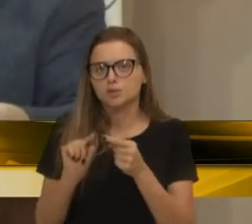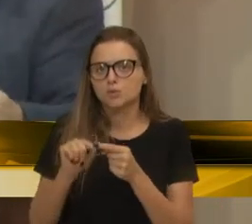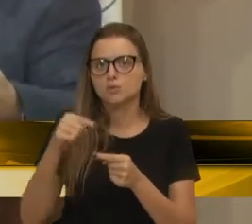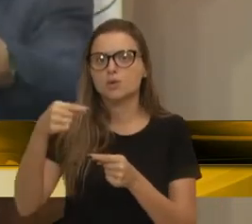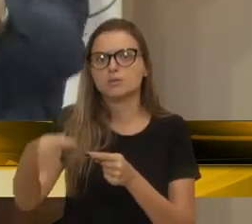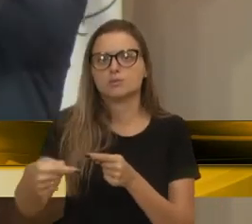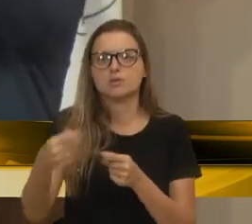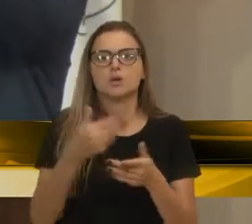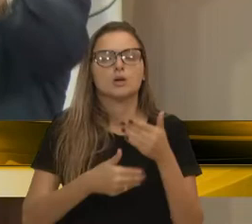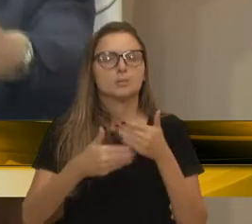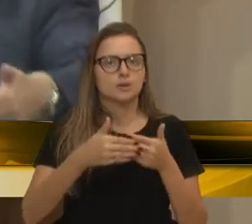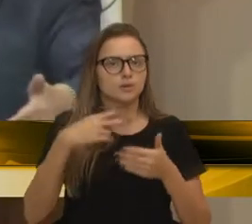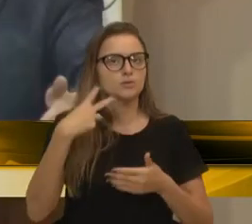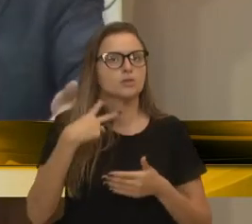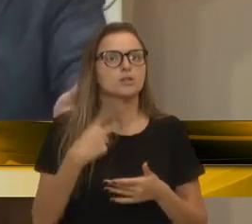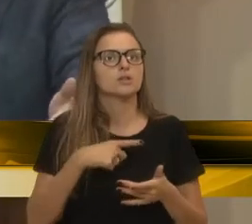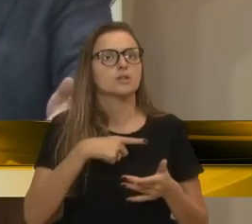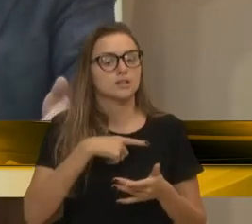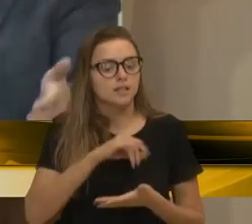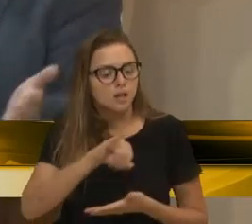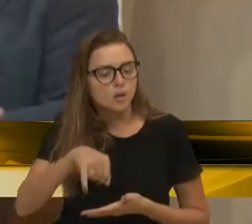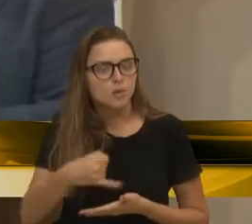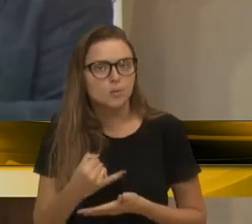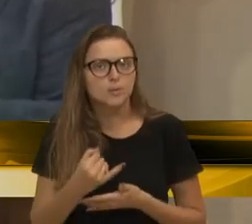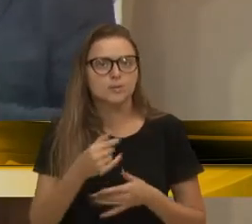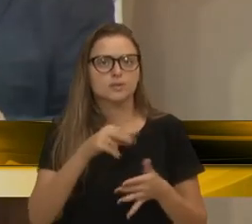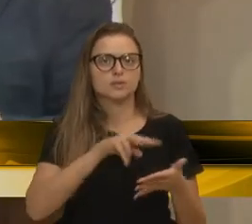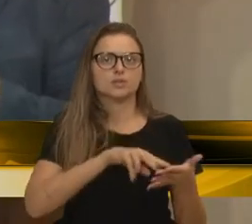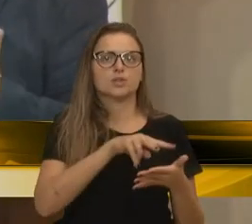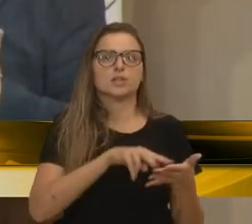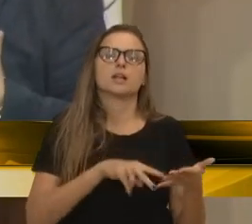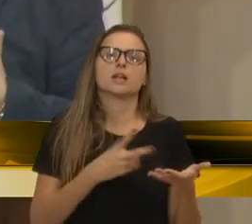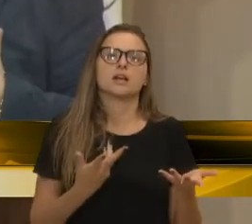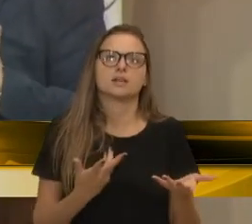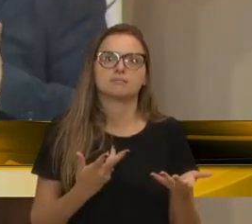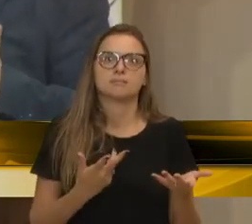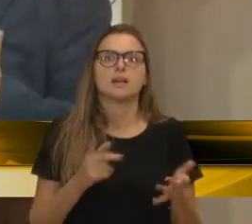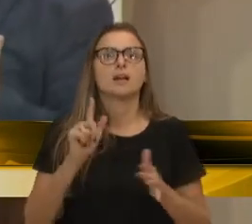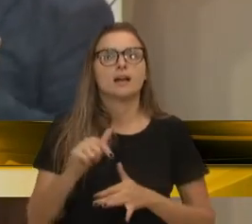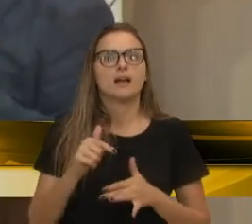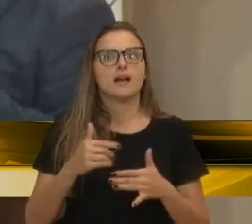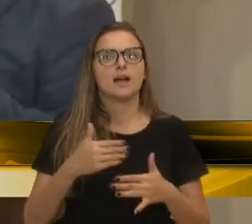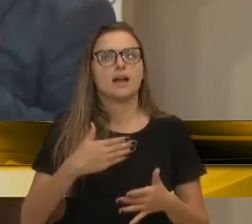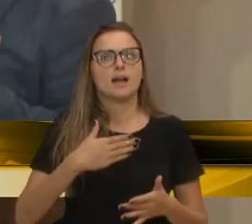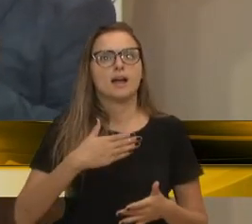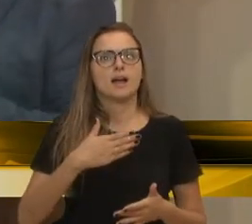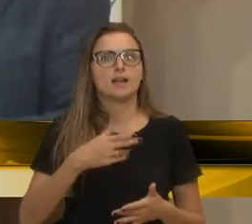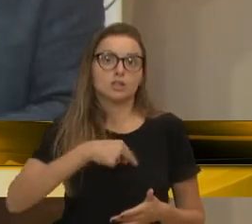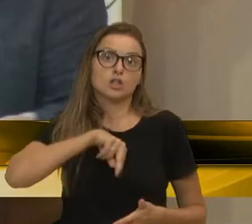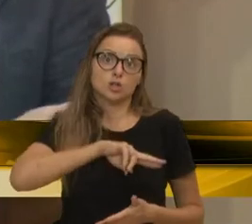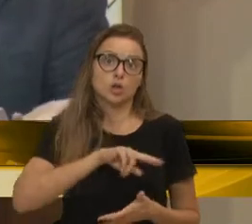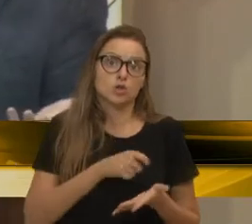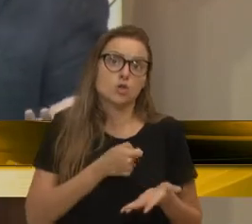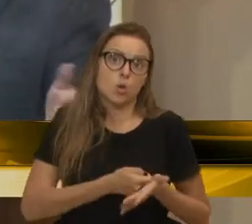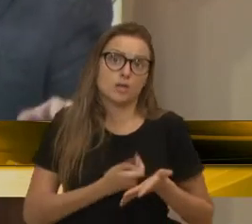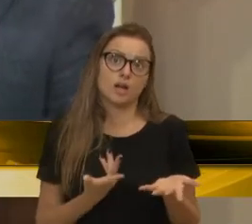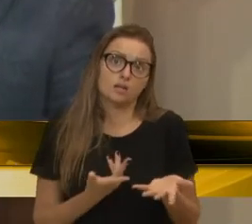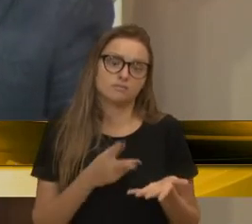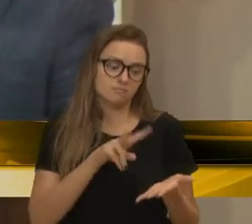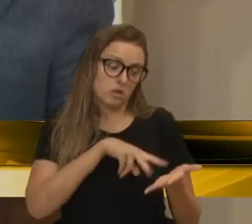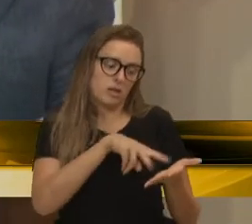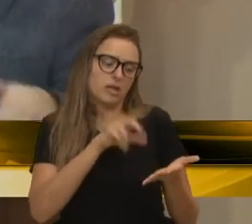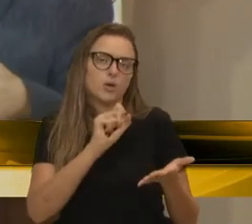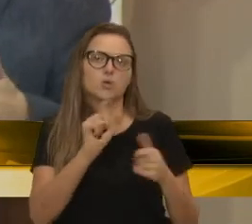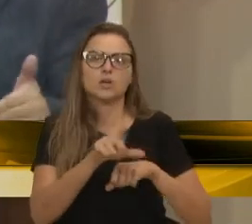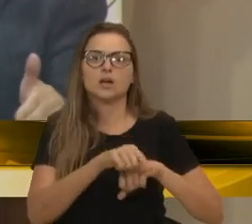os vereadores tivessem a oportunidade de ler, pelo menos ler, e essa é a nossa obrigação, ler o que está sendo argumentado